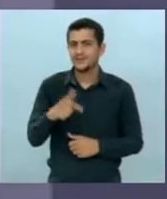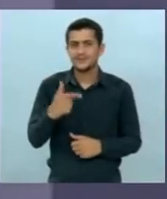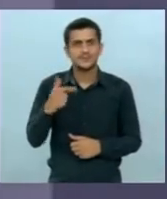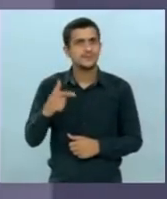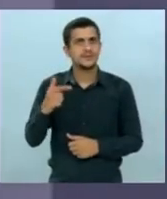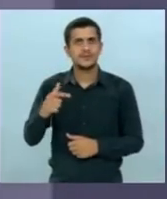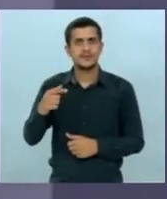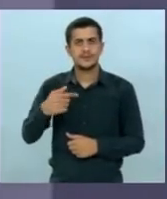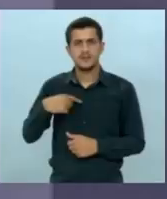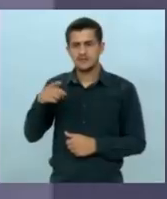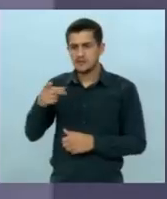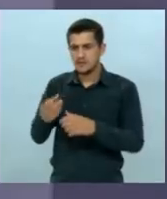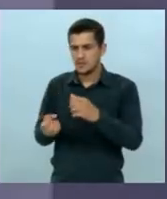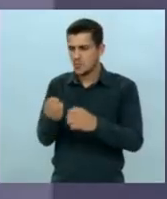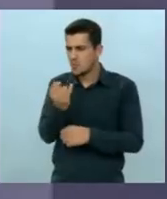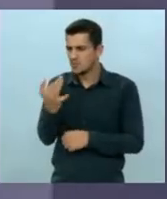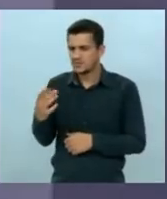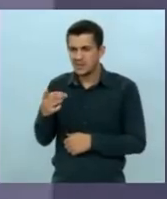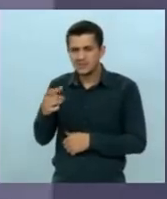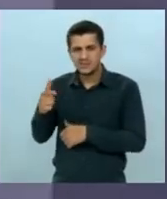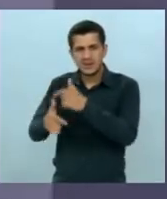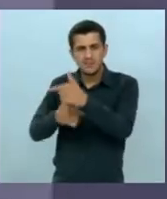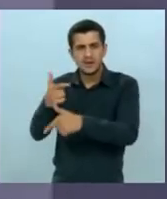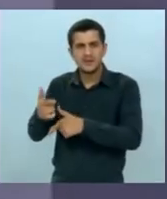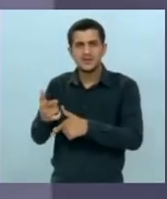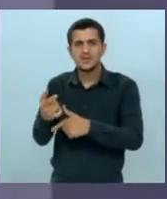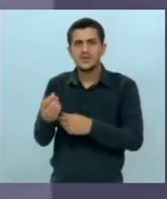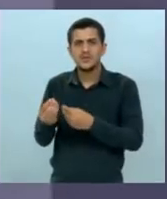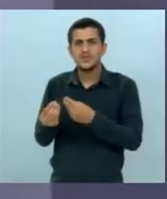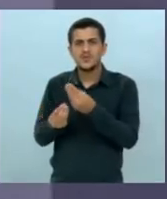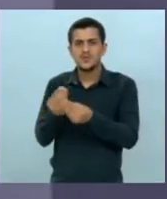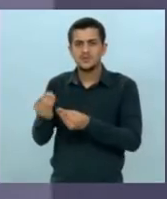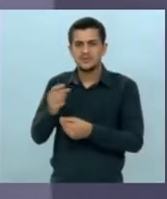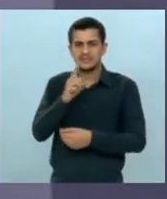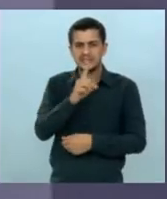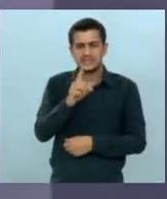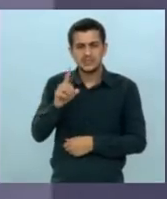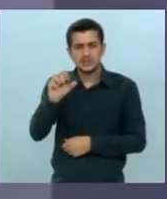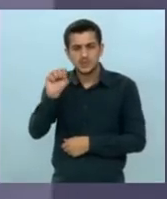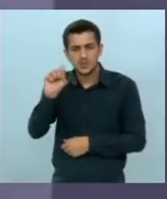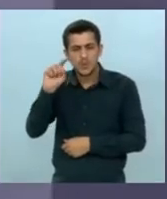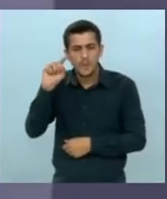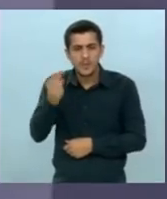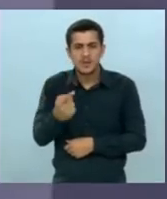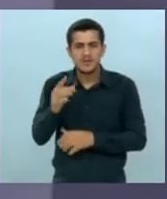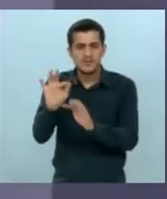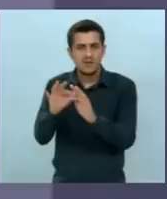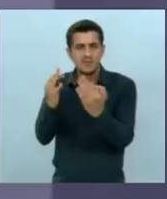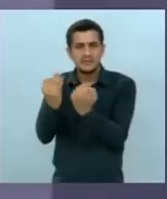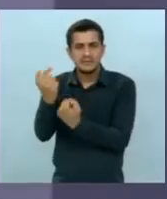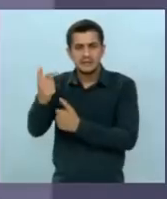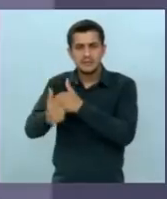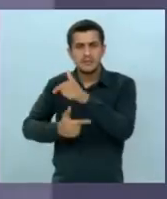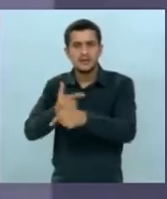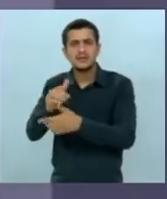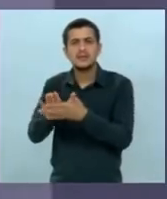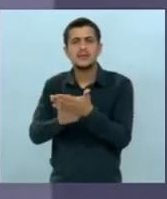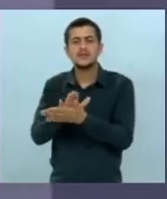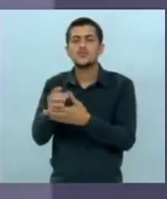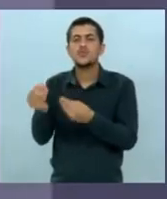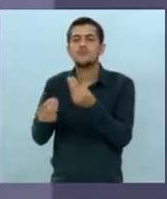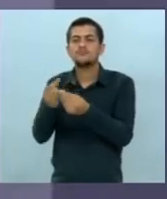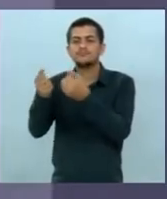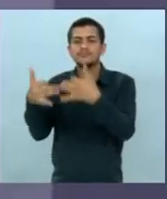quantidade de emprego que você está citando aí e como é que explica 118 mil famílias sem emprego sem trabalho a